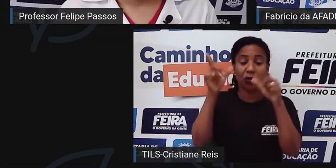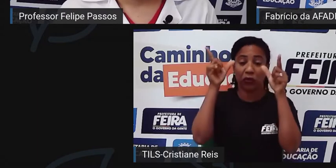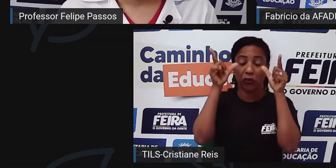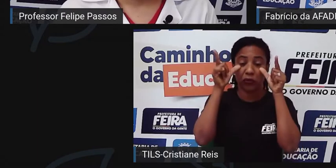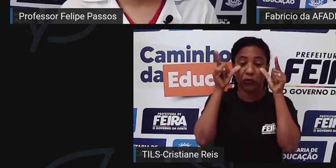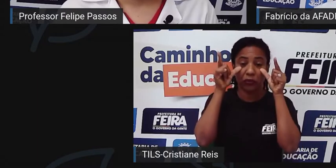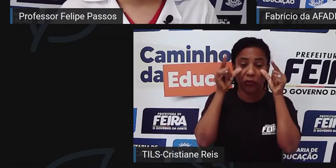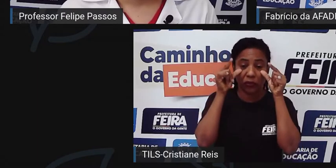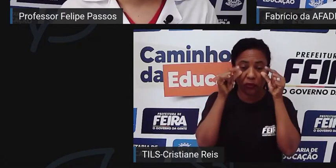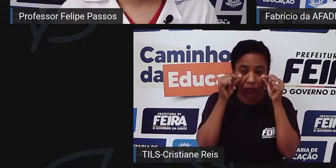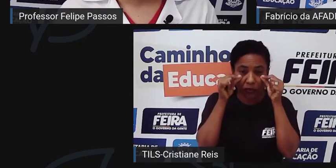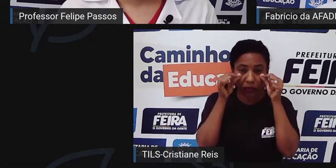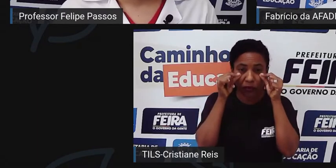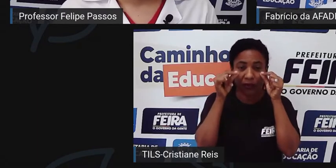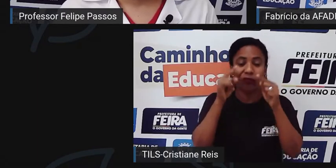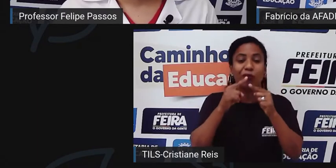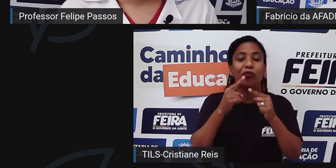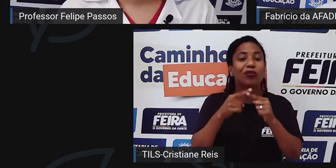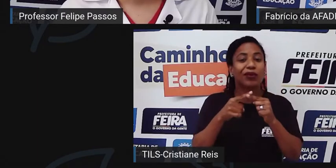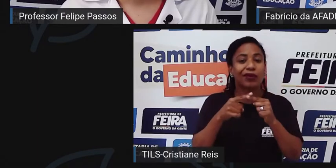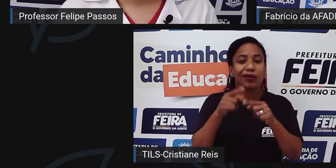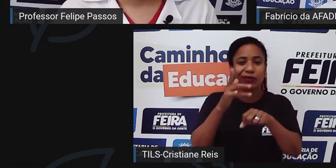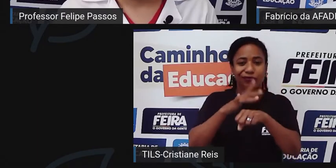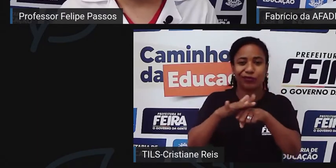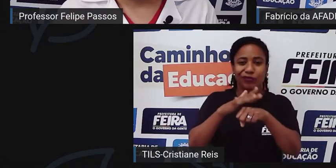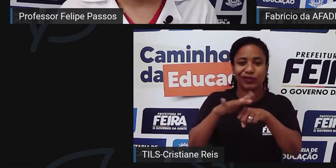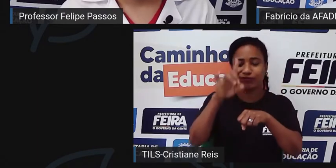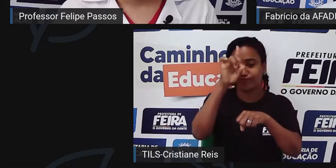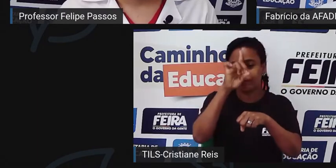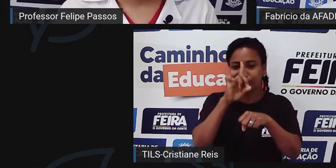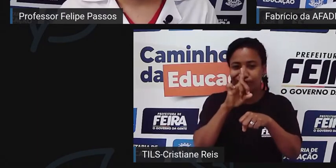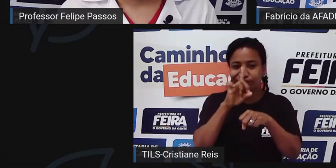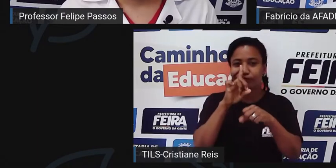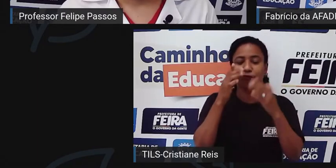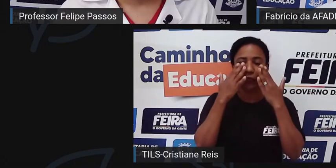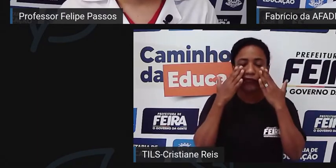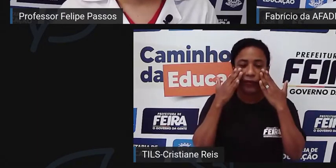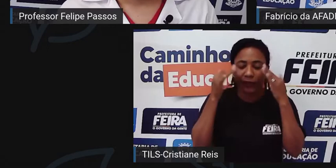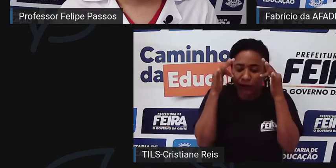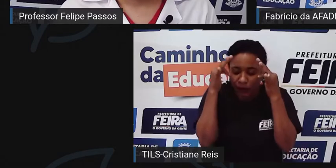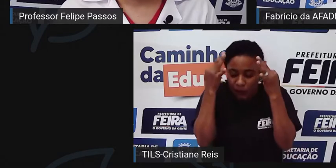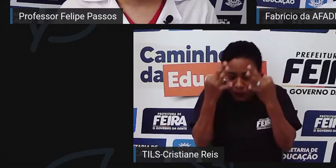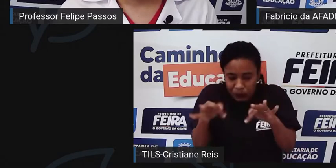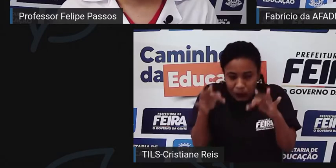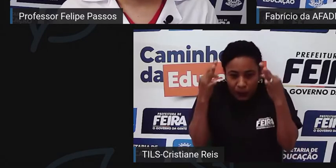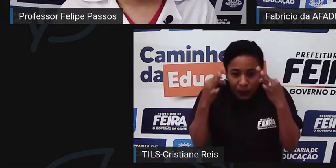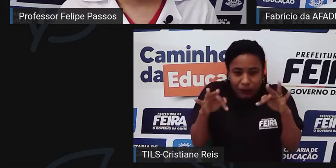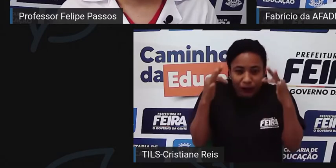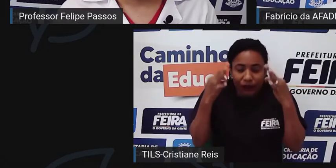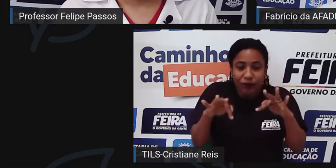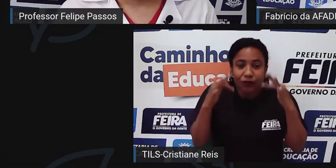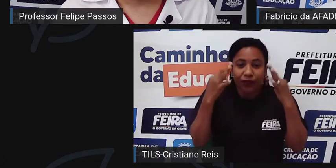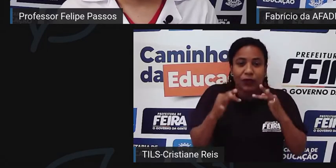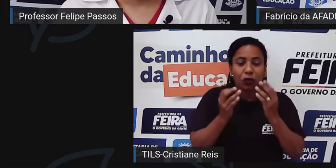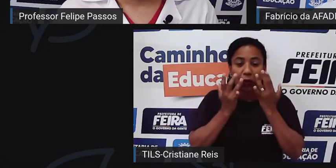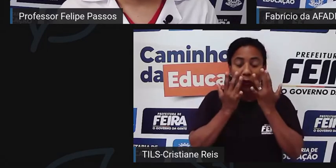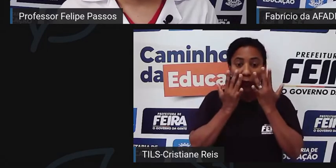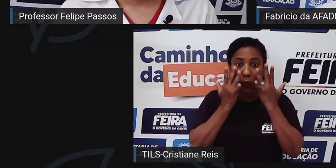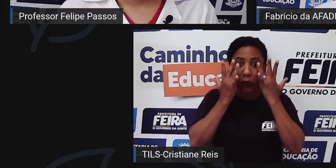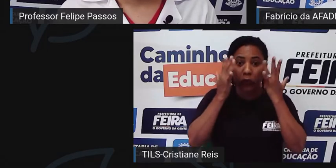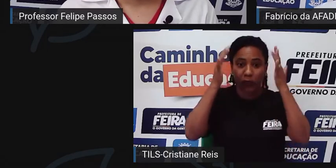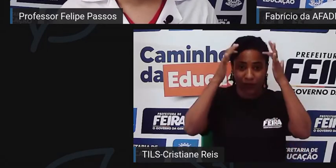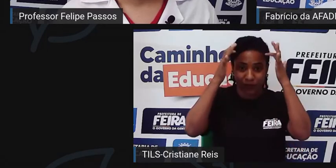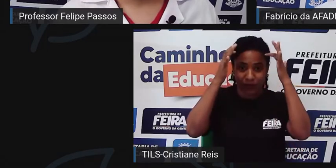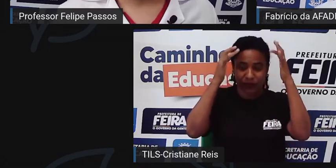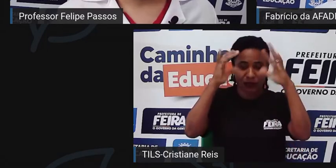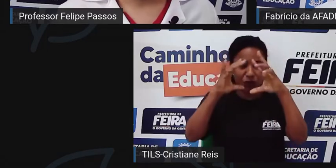complicação da doença fos-ciforme, devido às crises de dores, muitas vezes atingir rapidamente a cabeça,